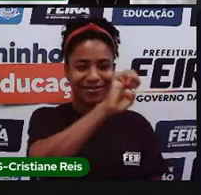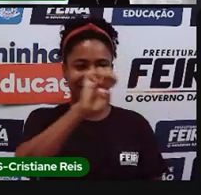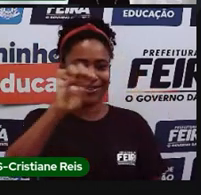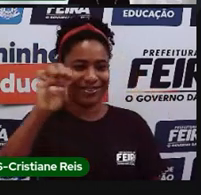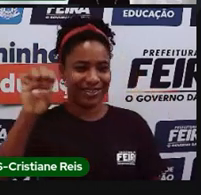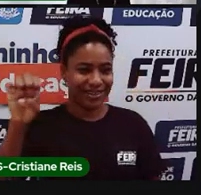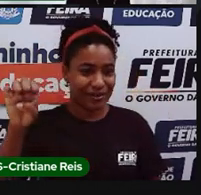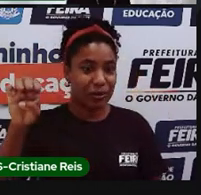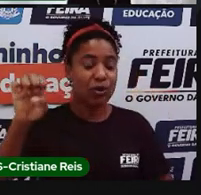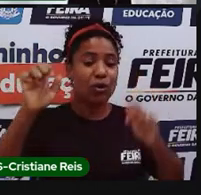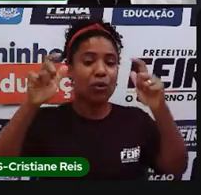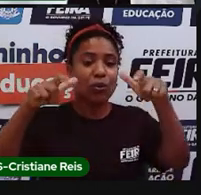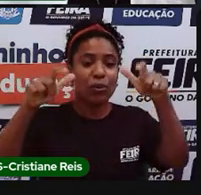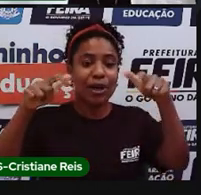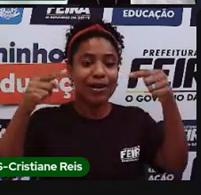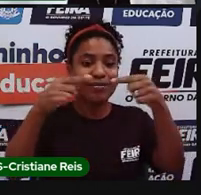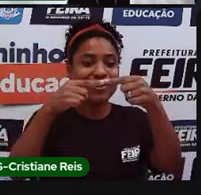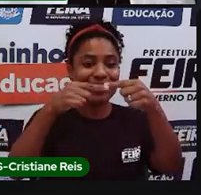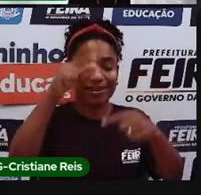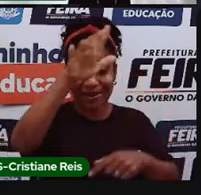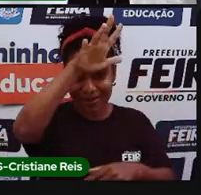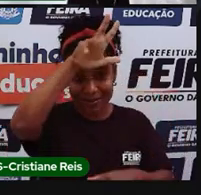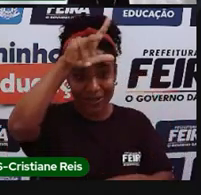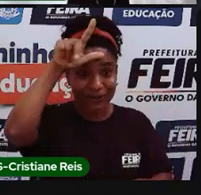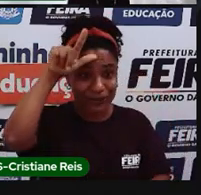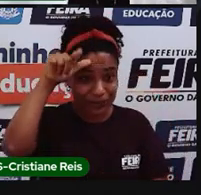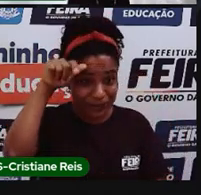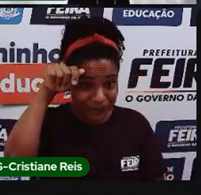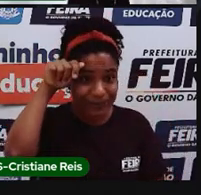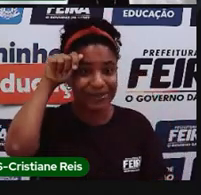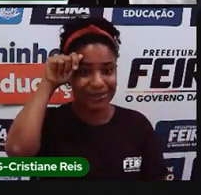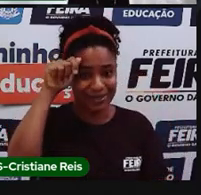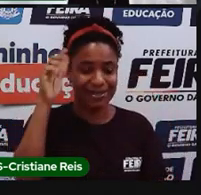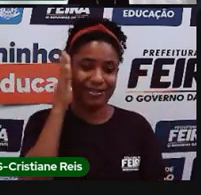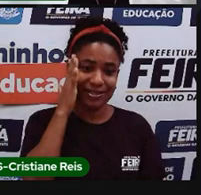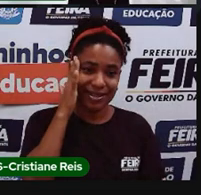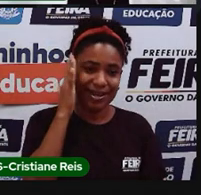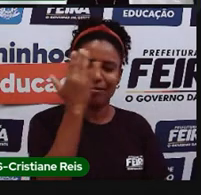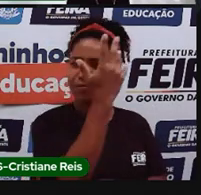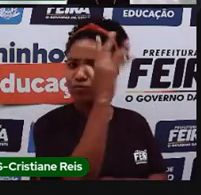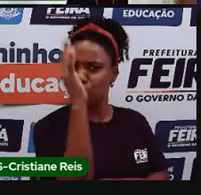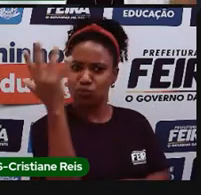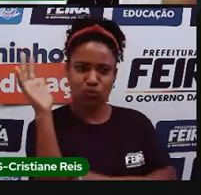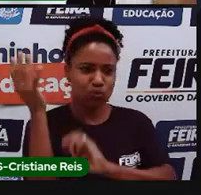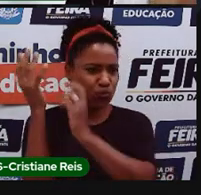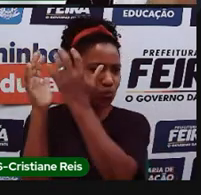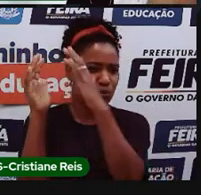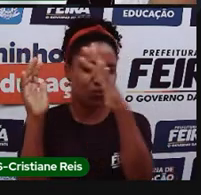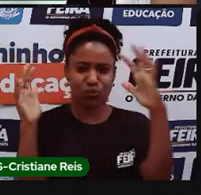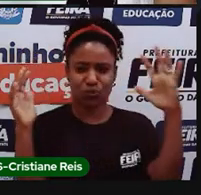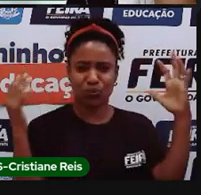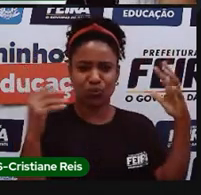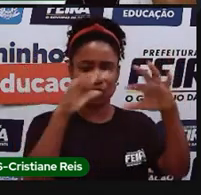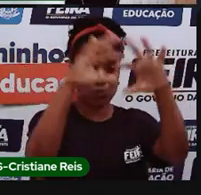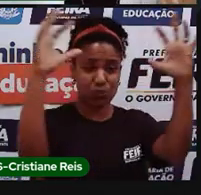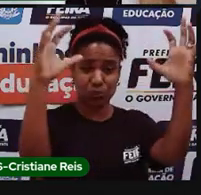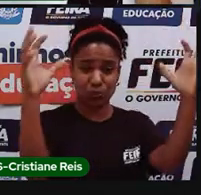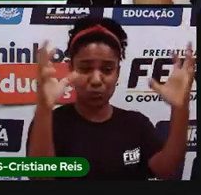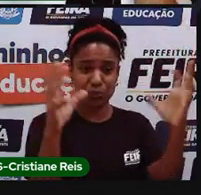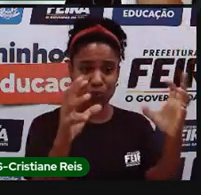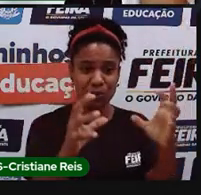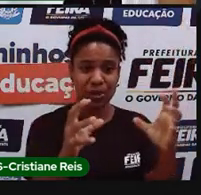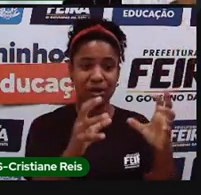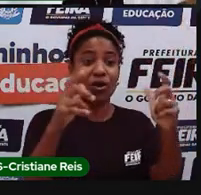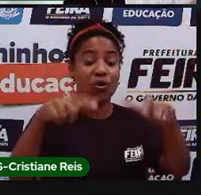da Amazônia e aí, como eu sei que a região da Amazônia é um local, né, com muitas plantas, então eu já tenho já a ideia de que é úmido